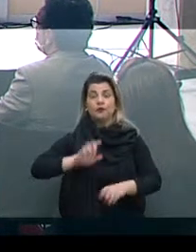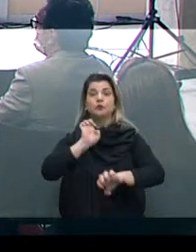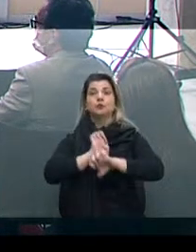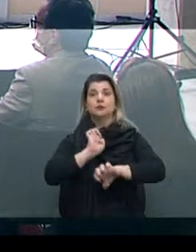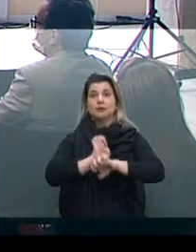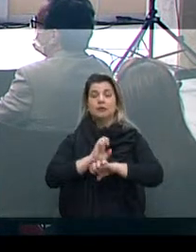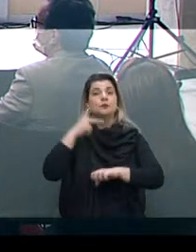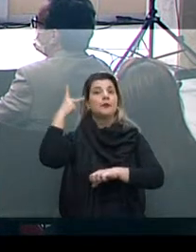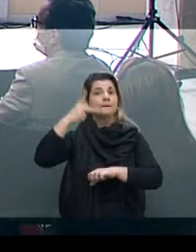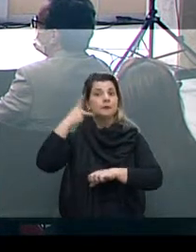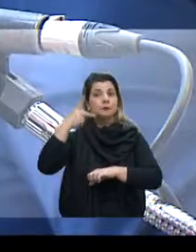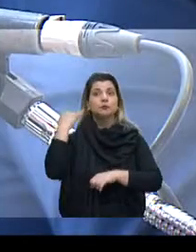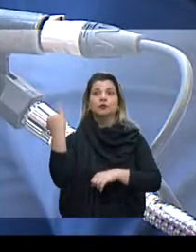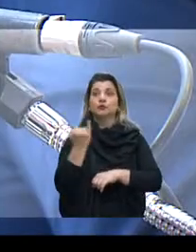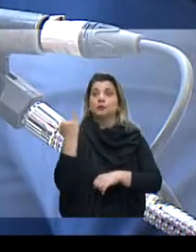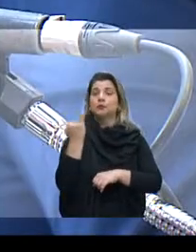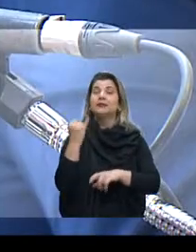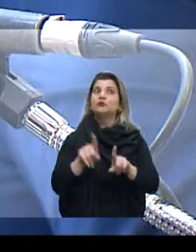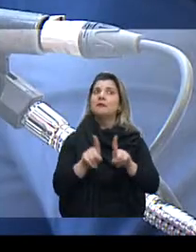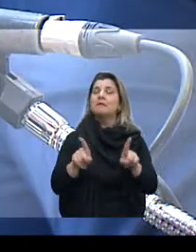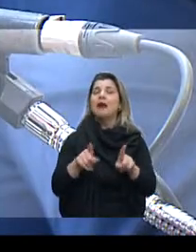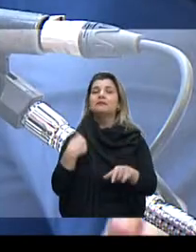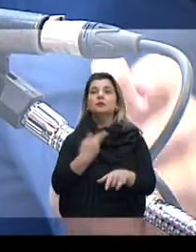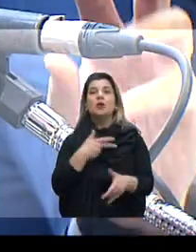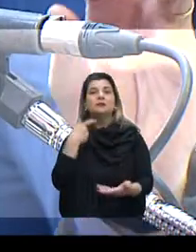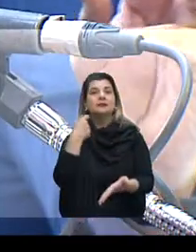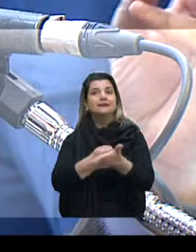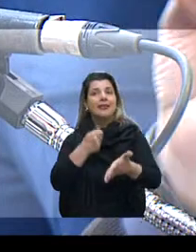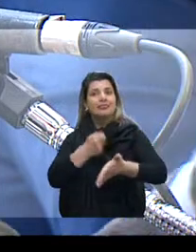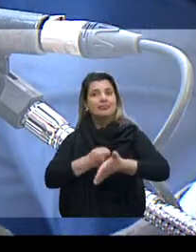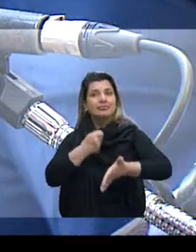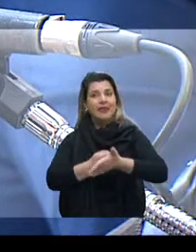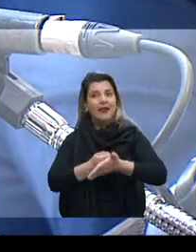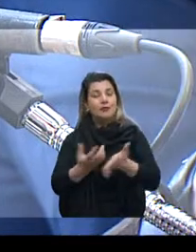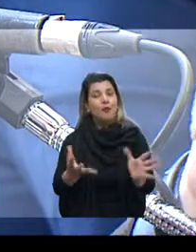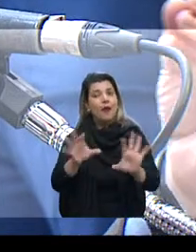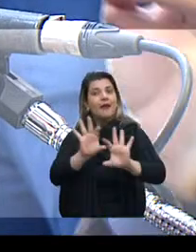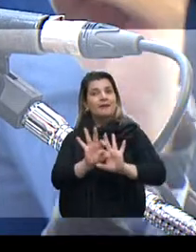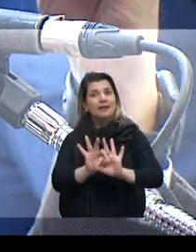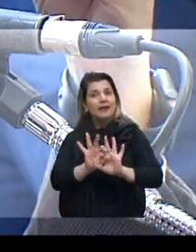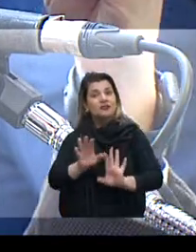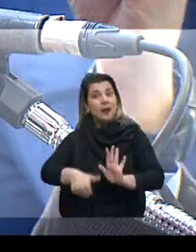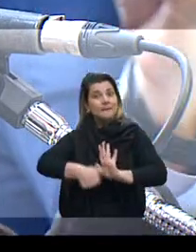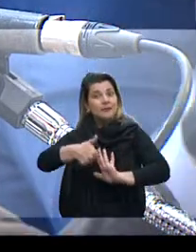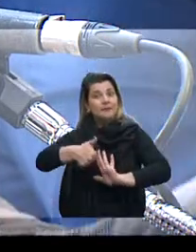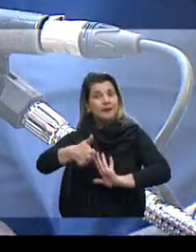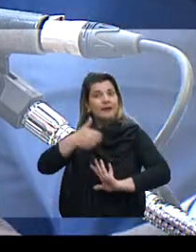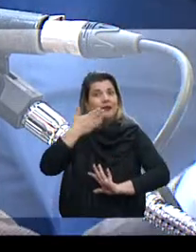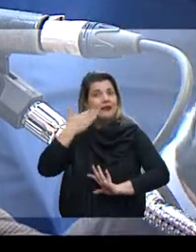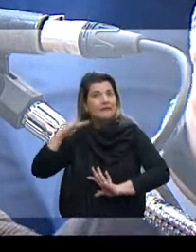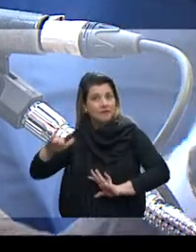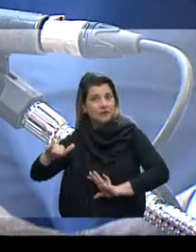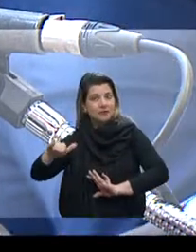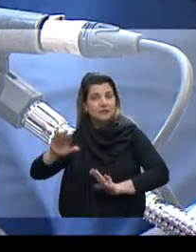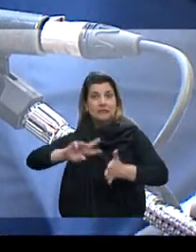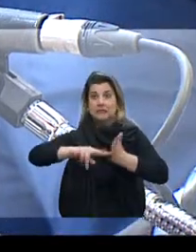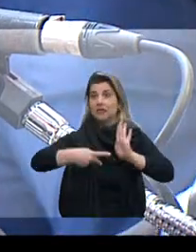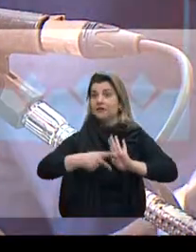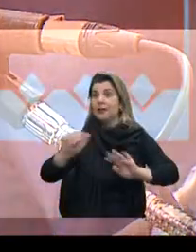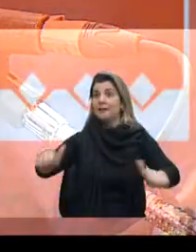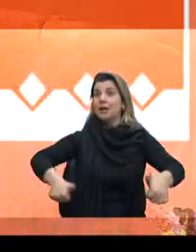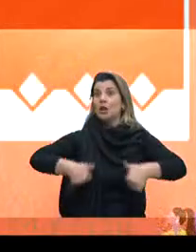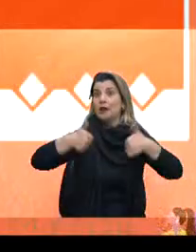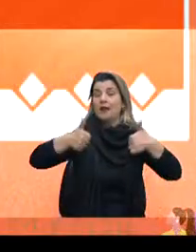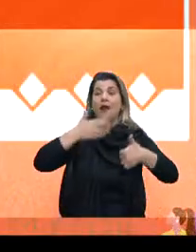importante, mas nós estamos tentando encaixar a primeira infância, ou seja, melhorar a performance